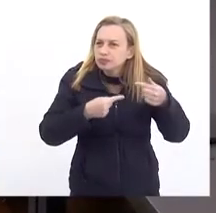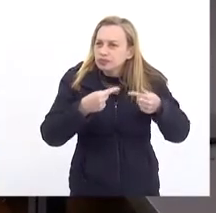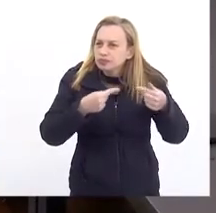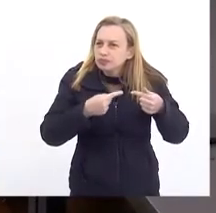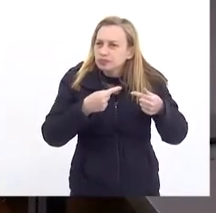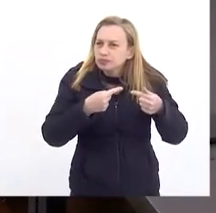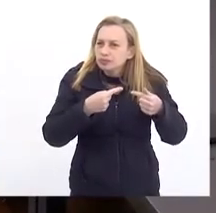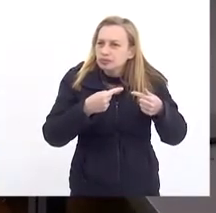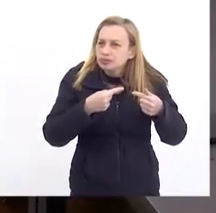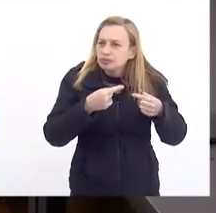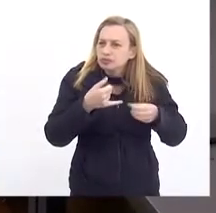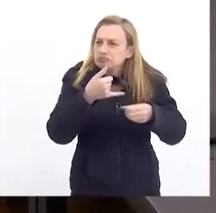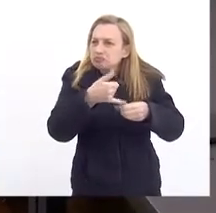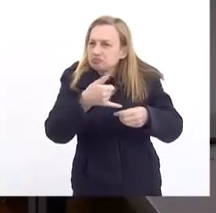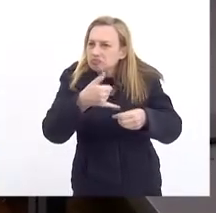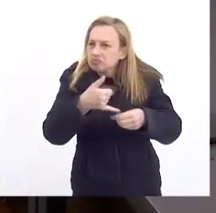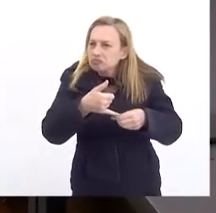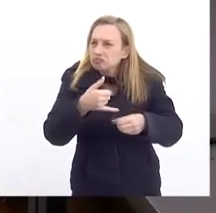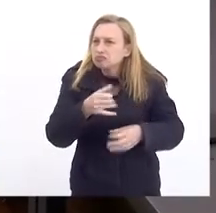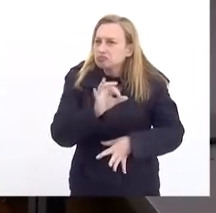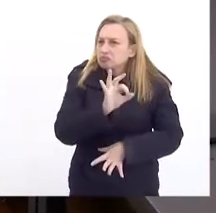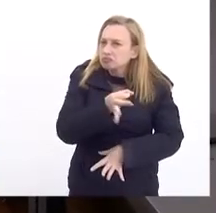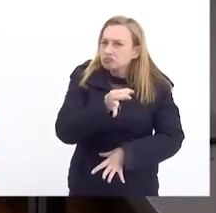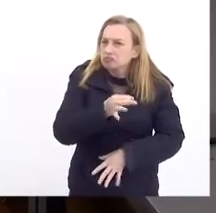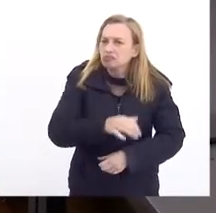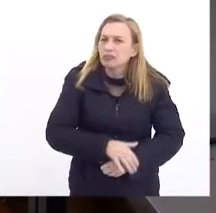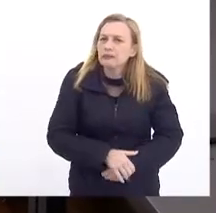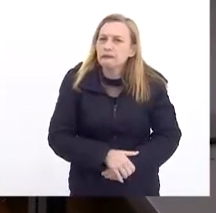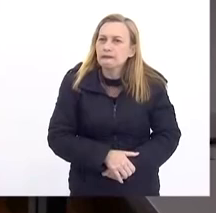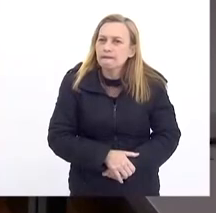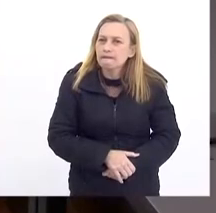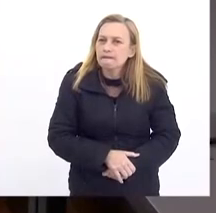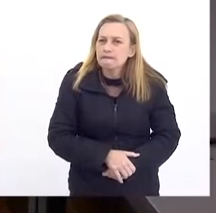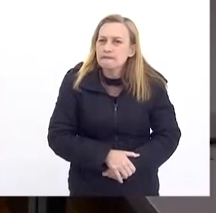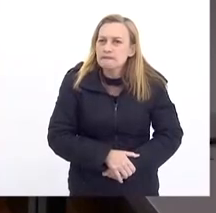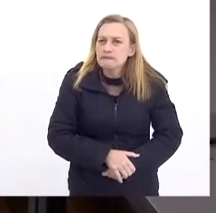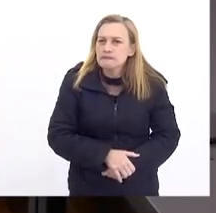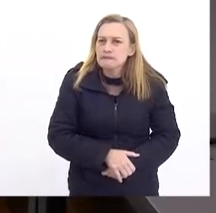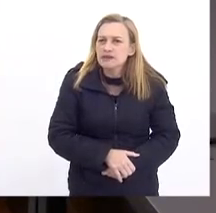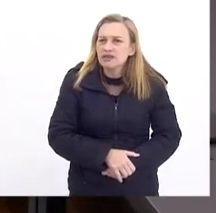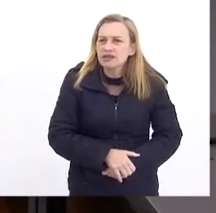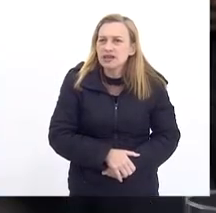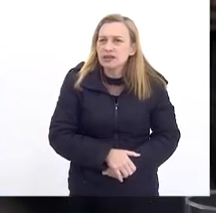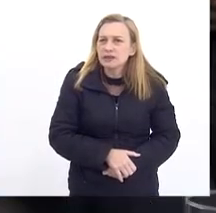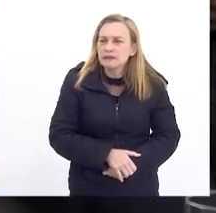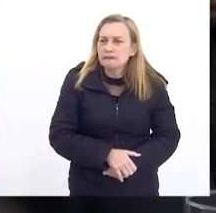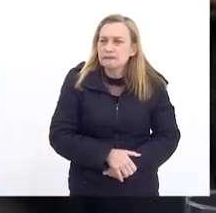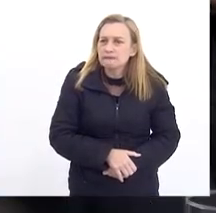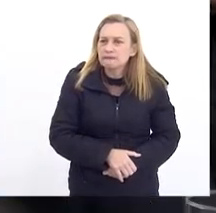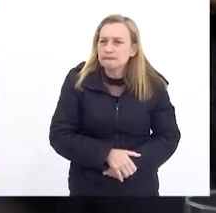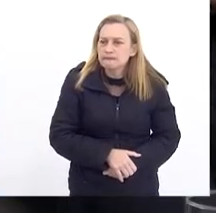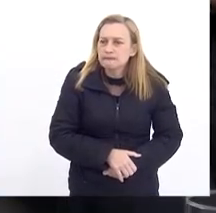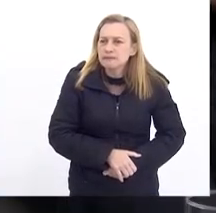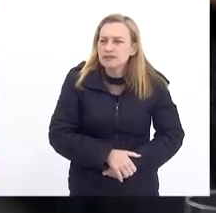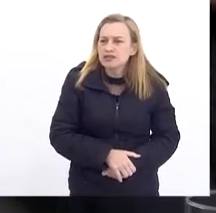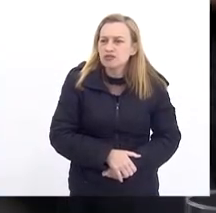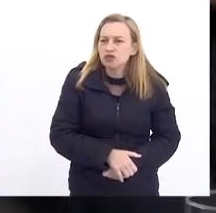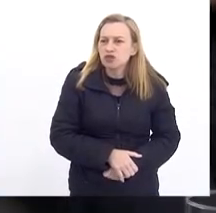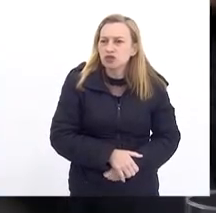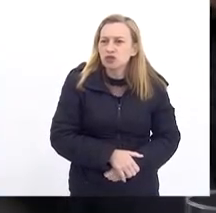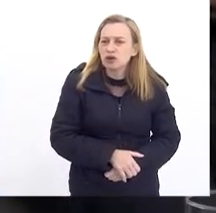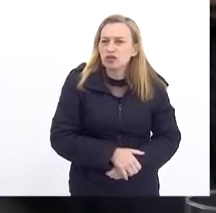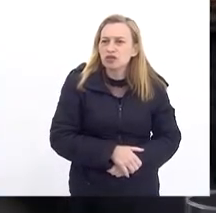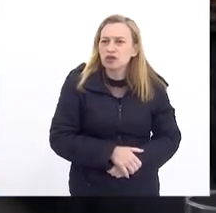Combustíveis Enfim Claro que É Essa política É uma política